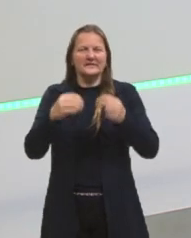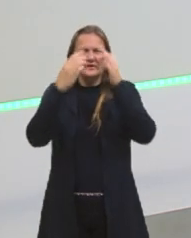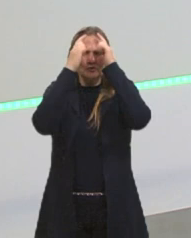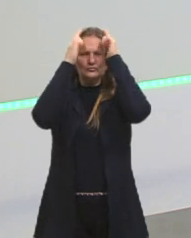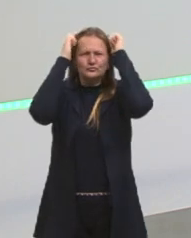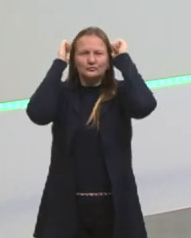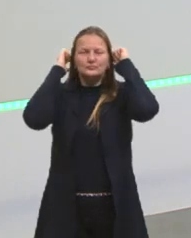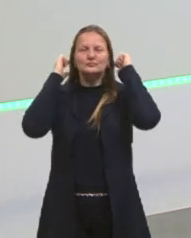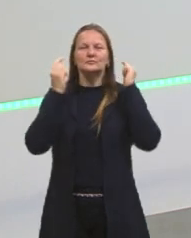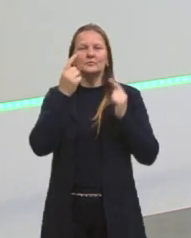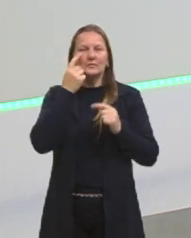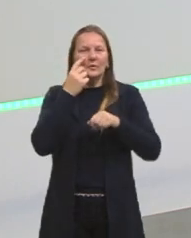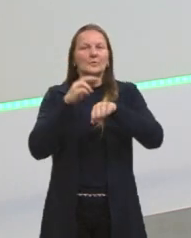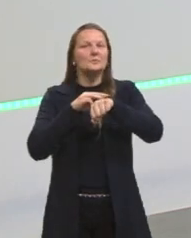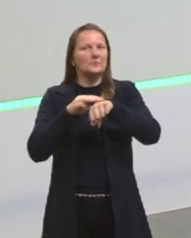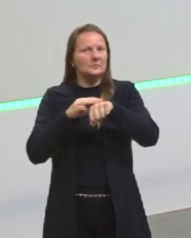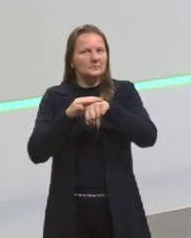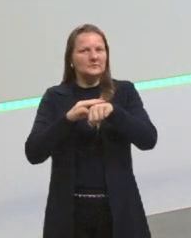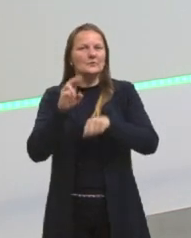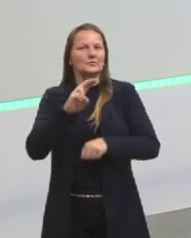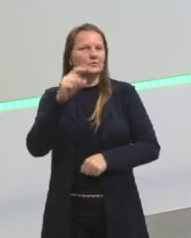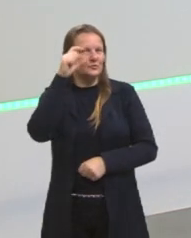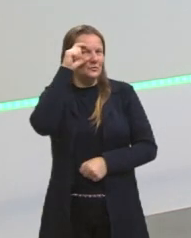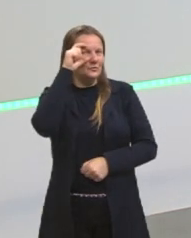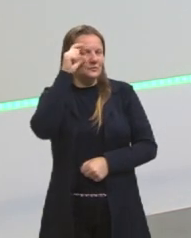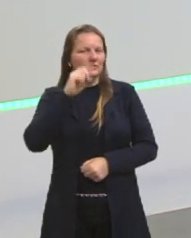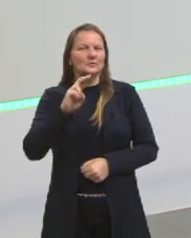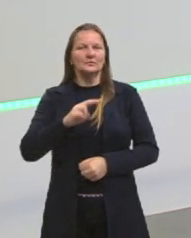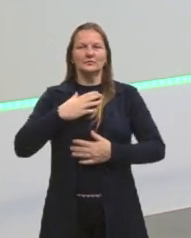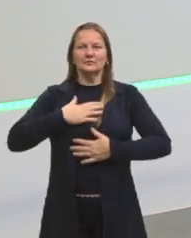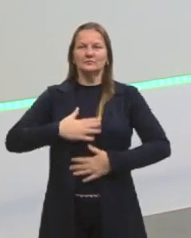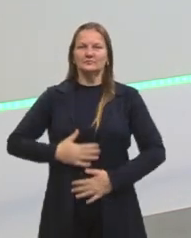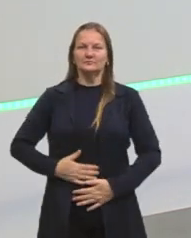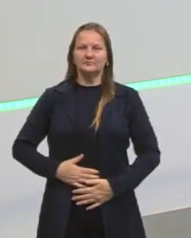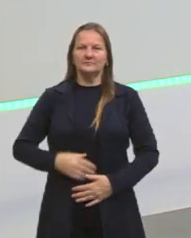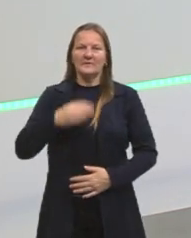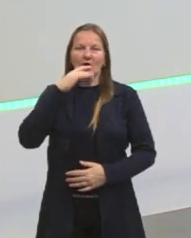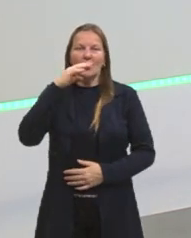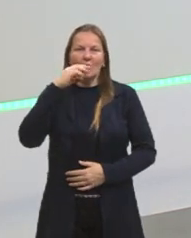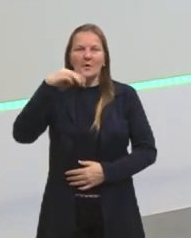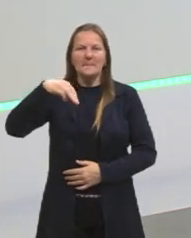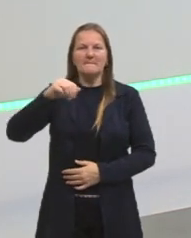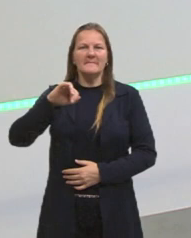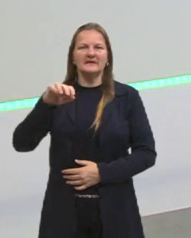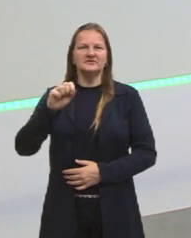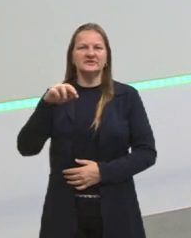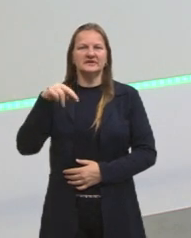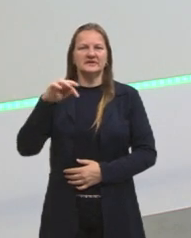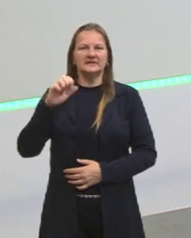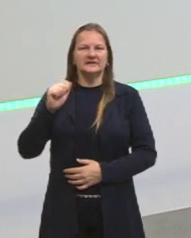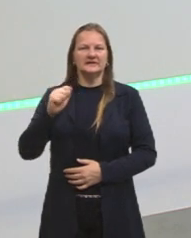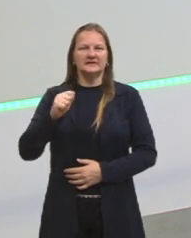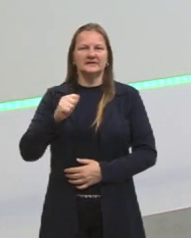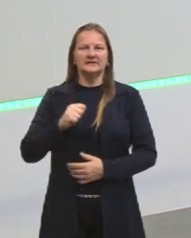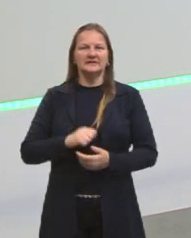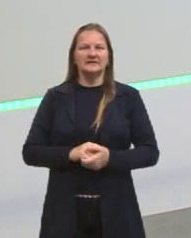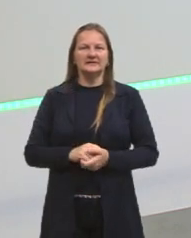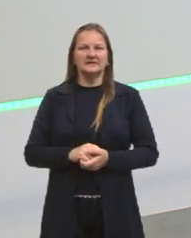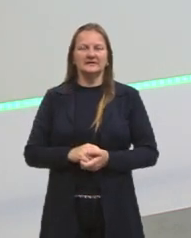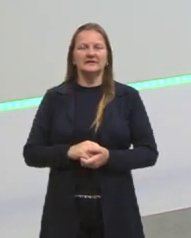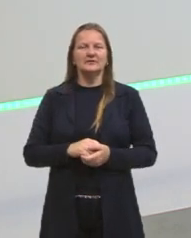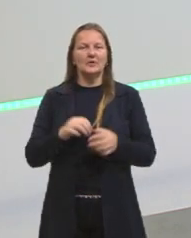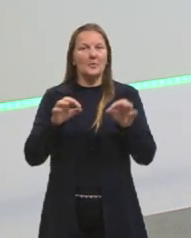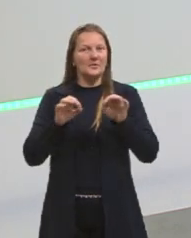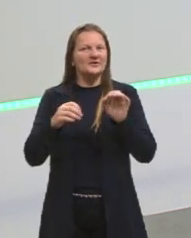castanhos, olhos castanhos, uso óculos, estou vestindo uma camiseta da cor magenta do